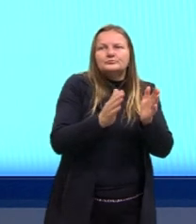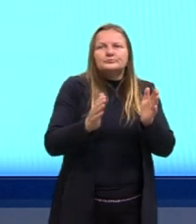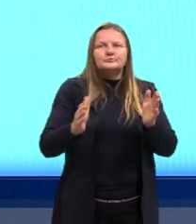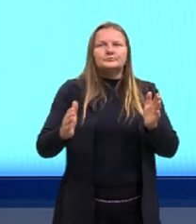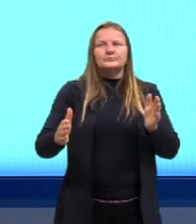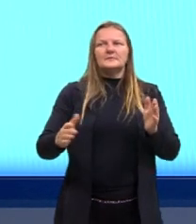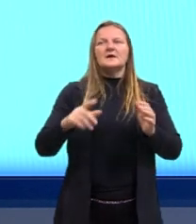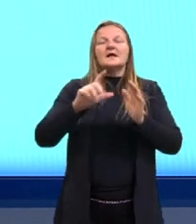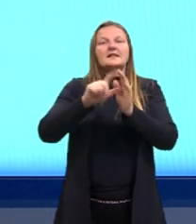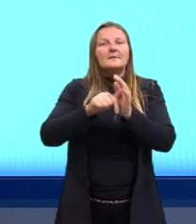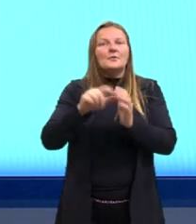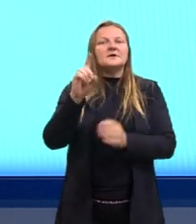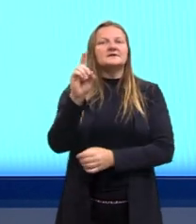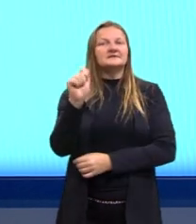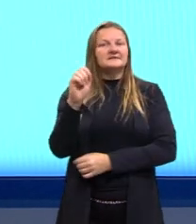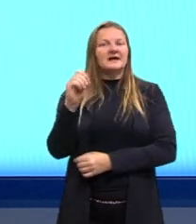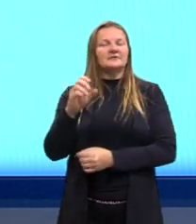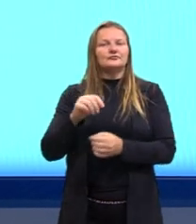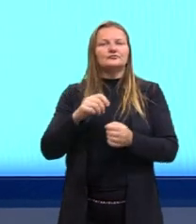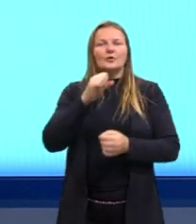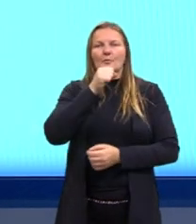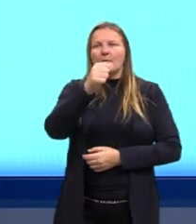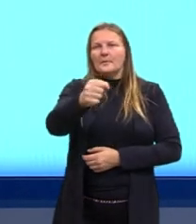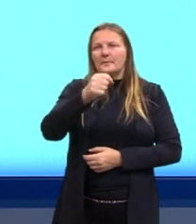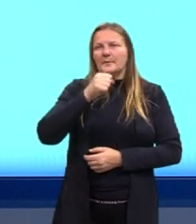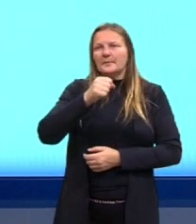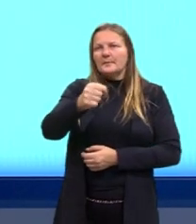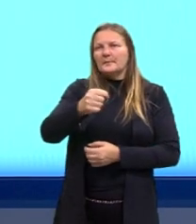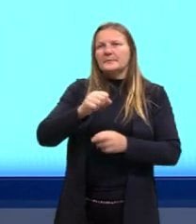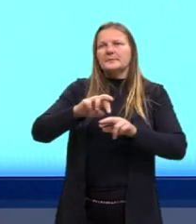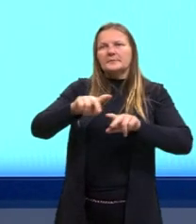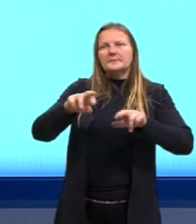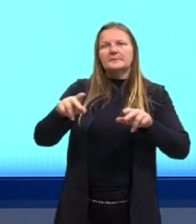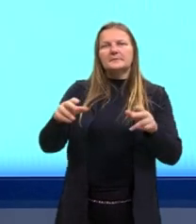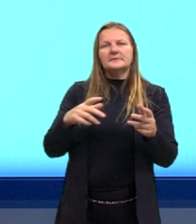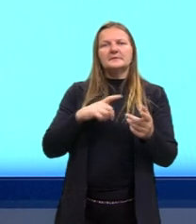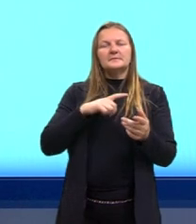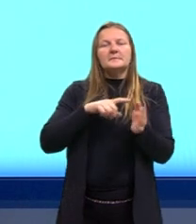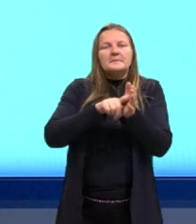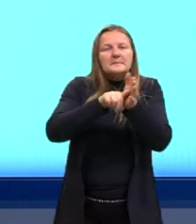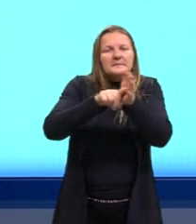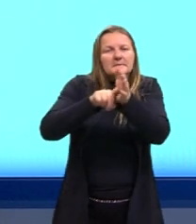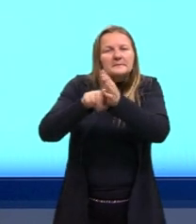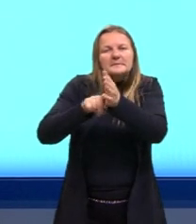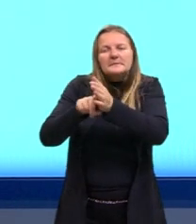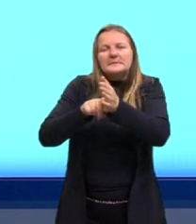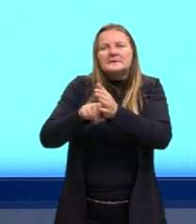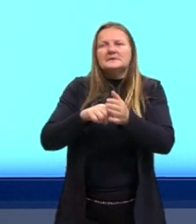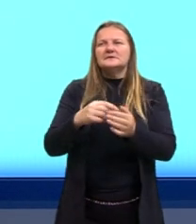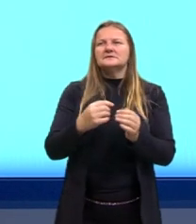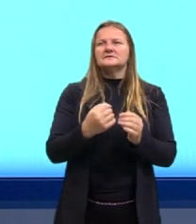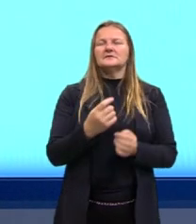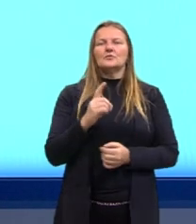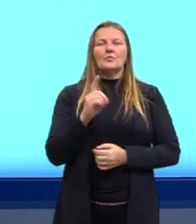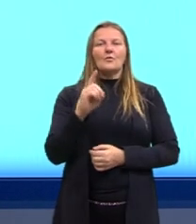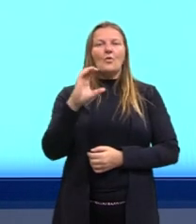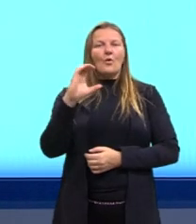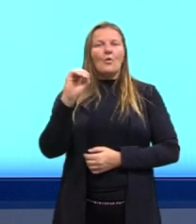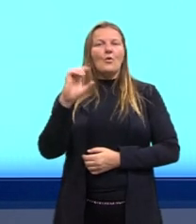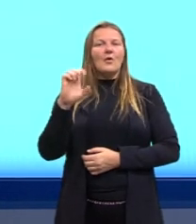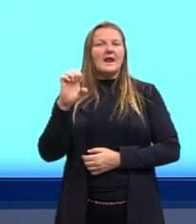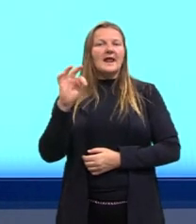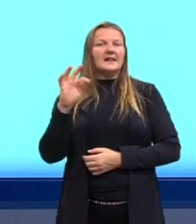parte da gente coletar esses dados, né? Então, justamente, envolve a parte da pesquisa em si. Nós temos ali,